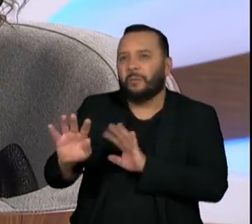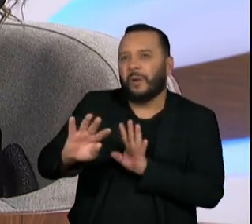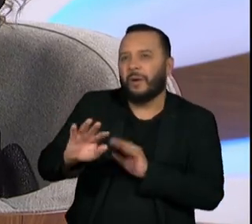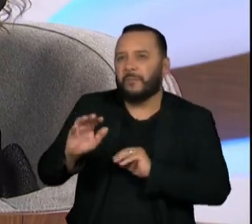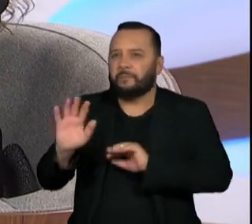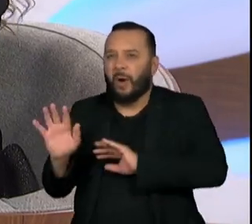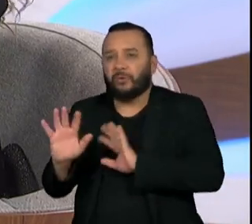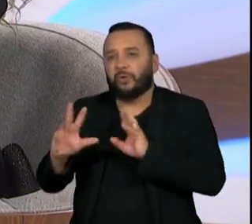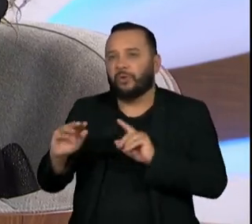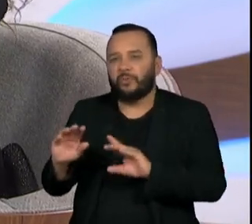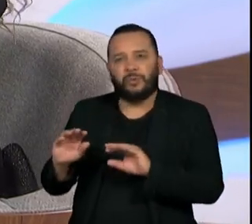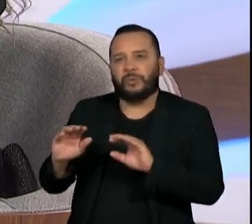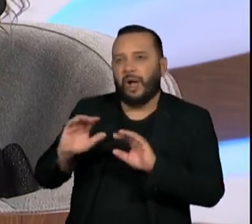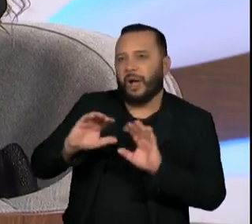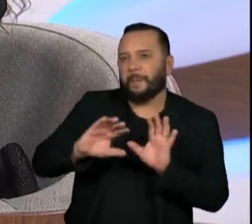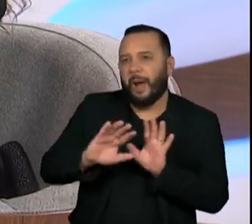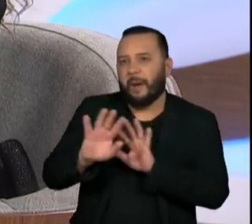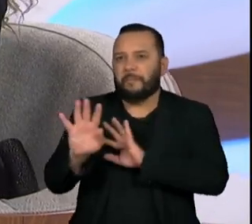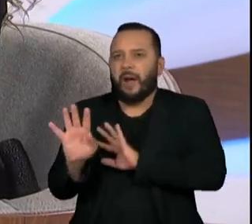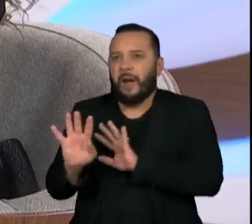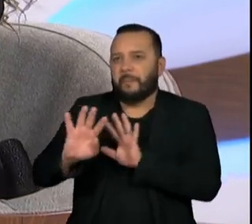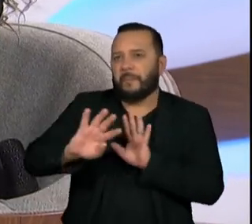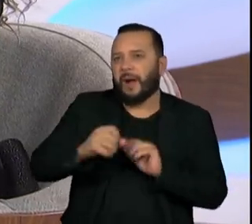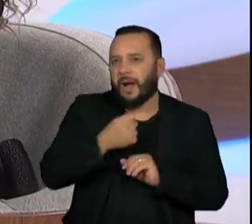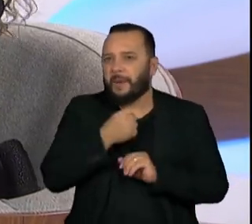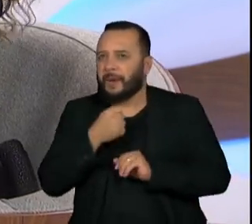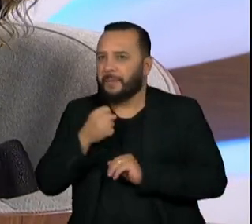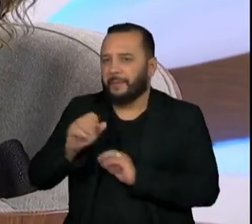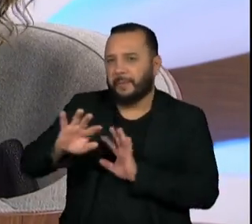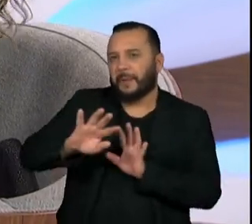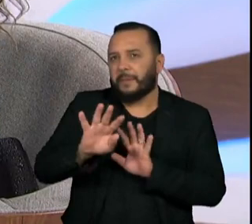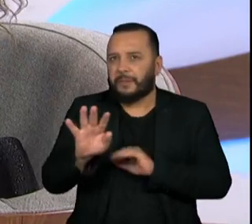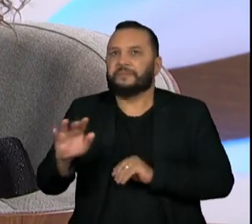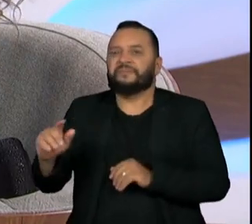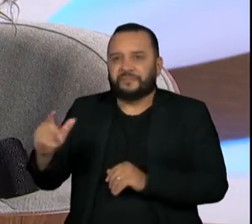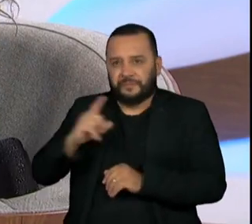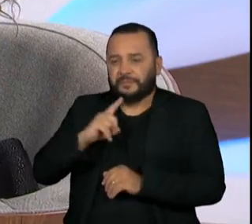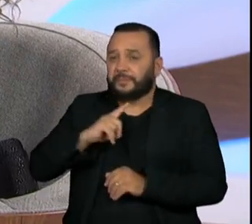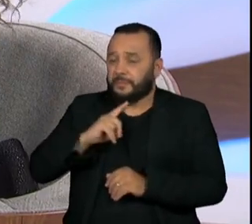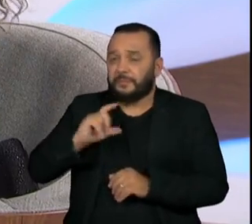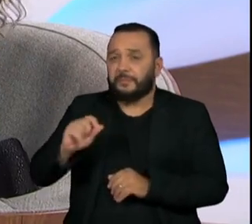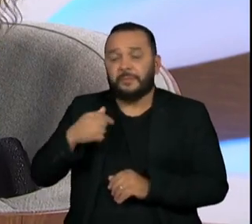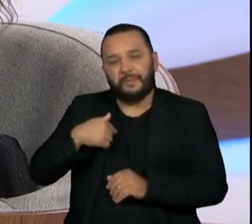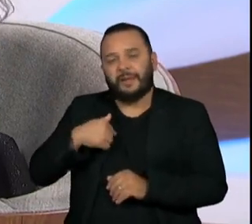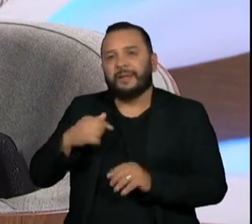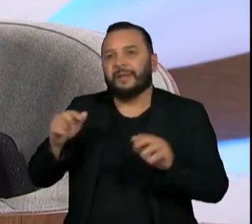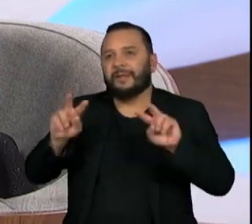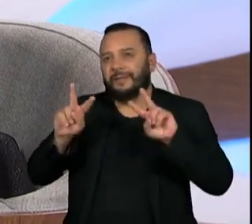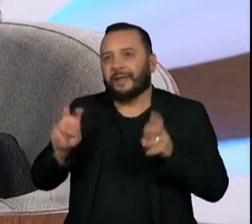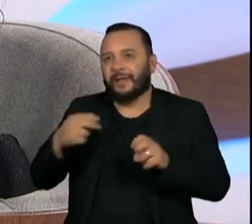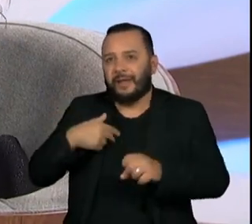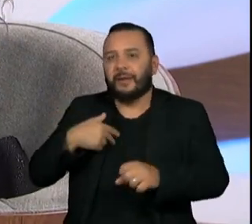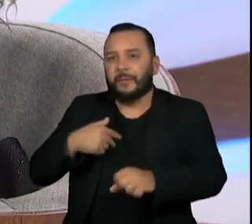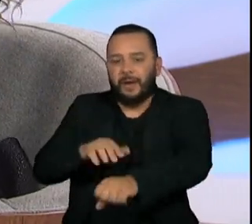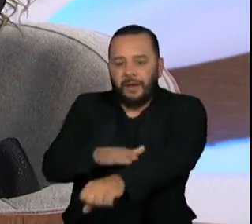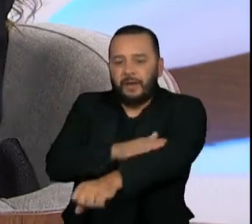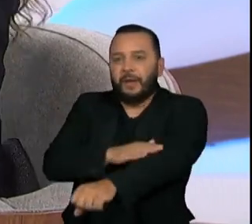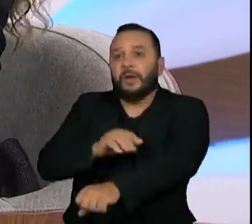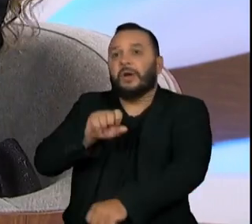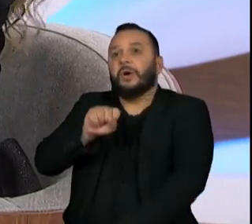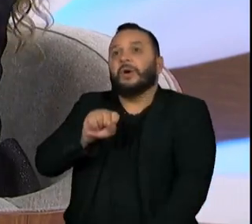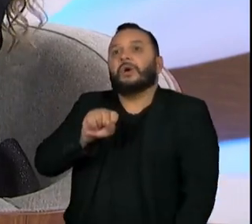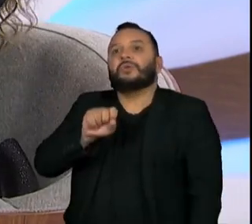Aí depois a gente, eu comecei a, no Swing da Cor, 16 músicos do Holodun, Neguinho do Samba regindo,